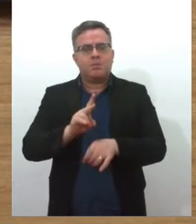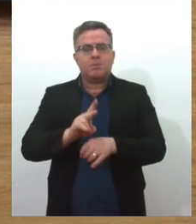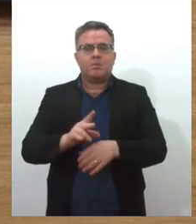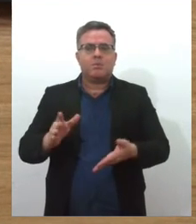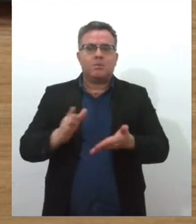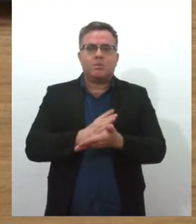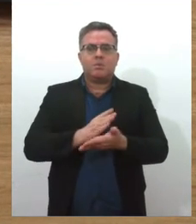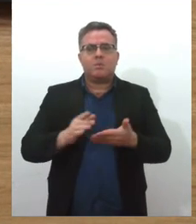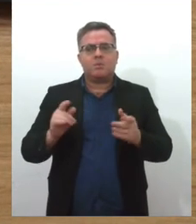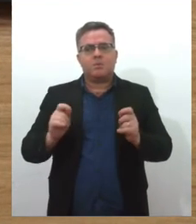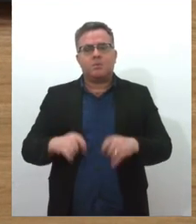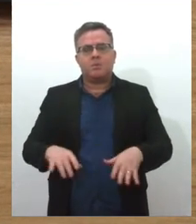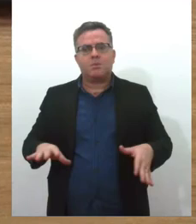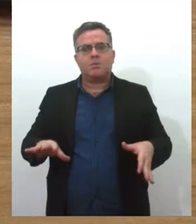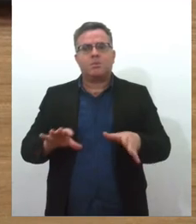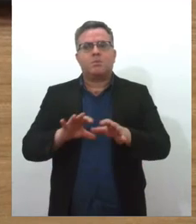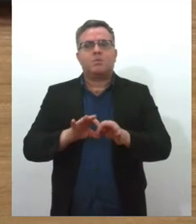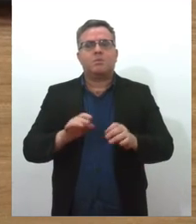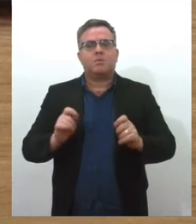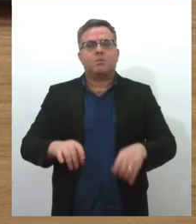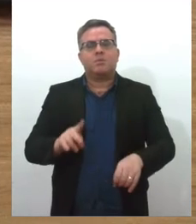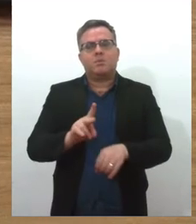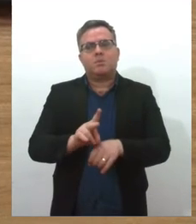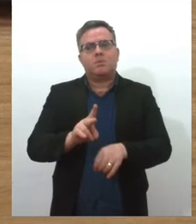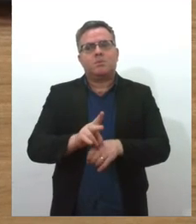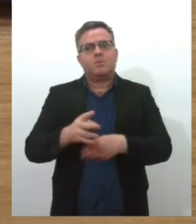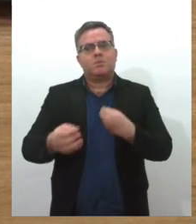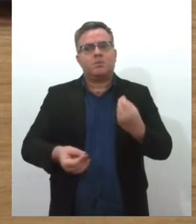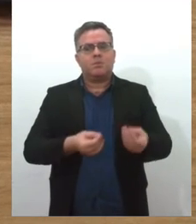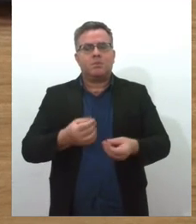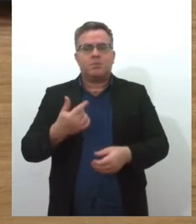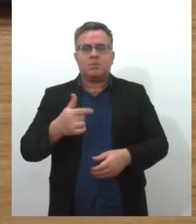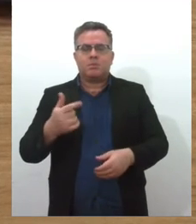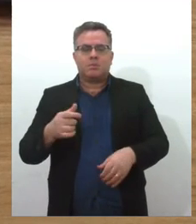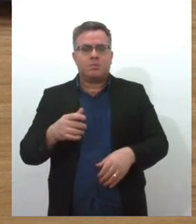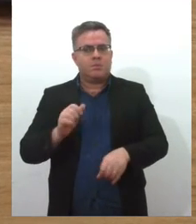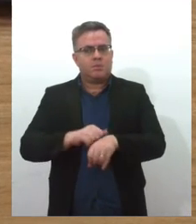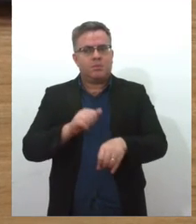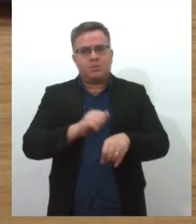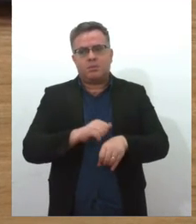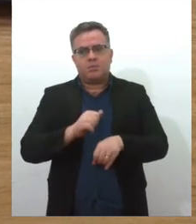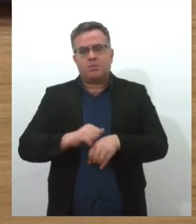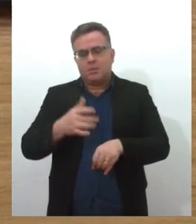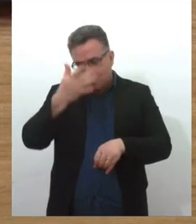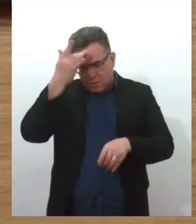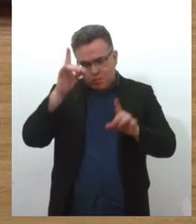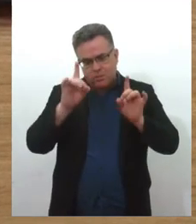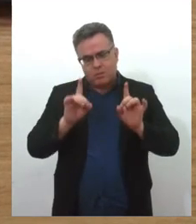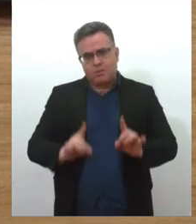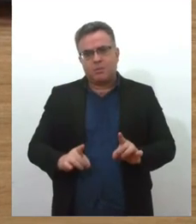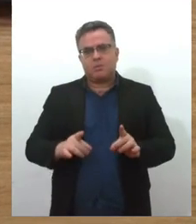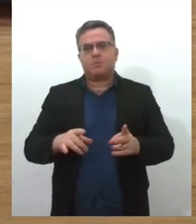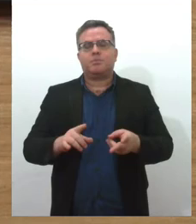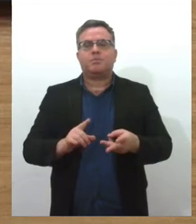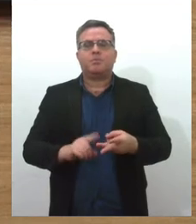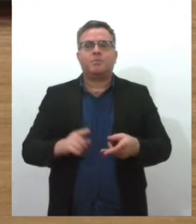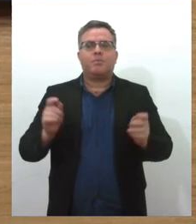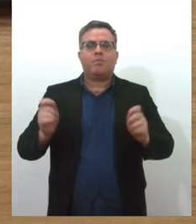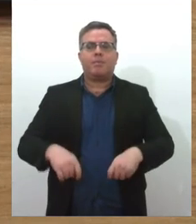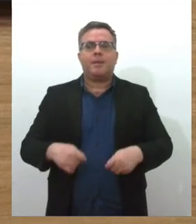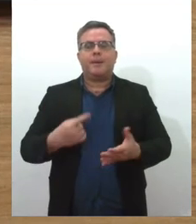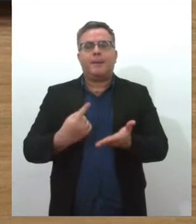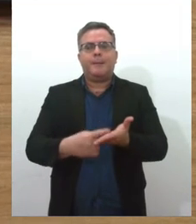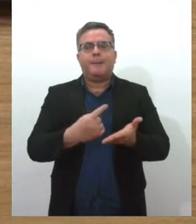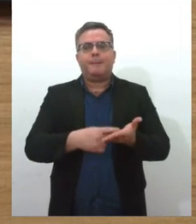exclusivos para atendimento a cidadãos sem recursos financeiros, pessoas com deficiência e altas capacidades